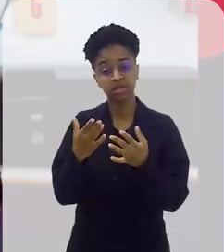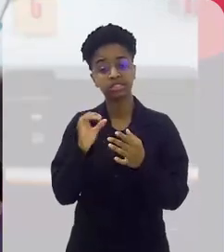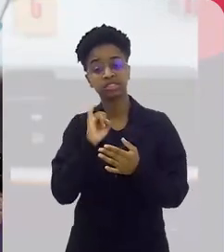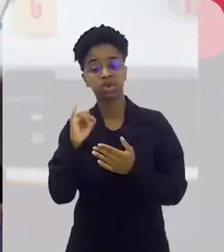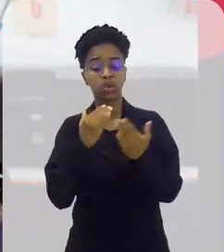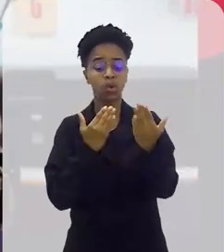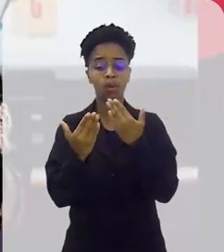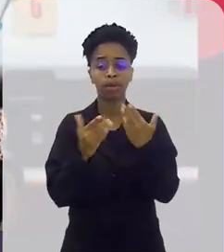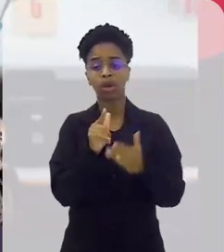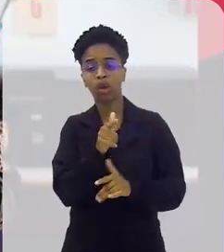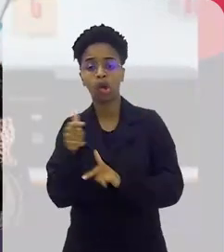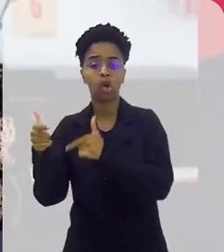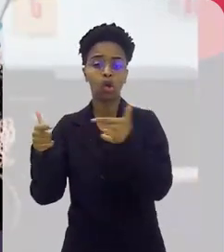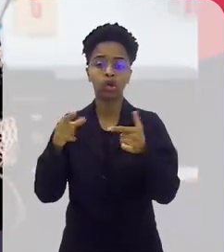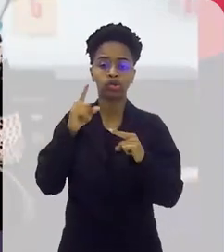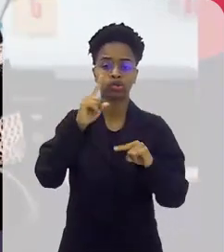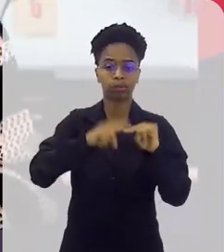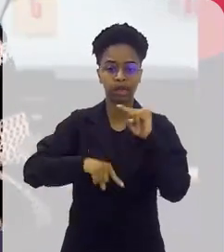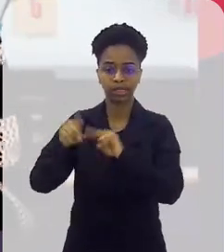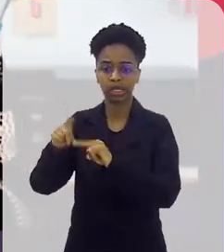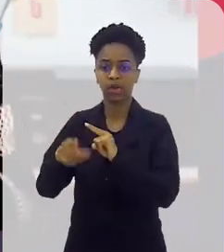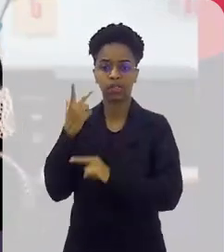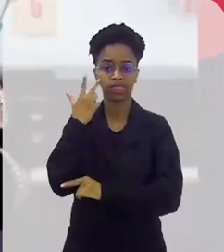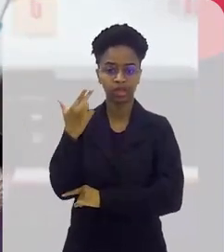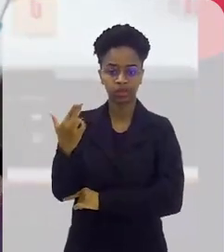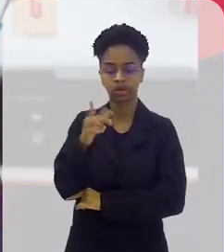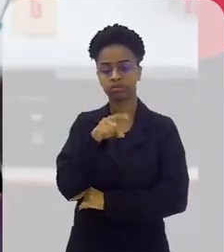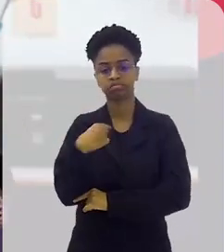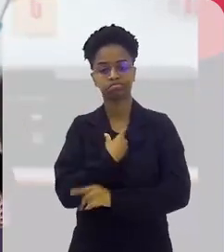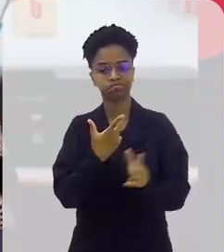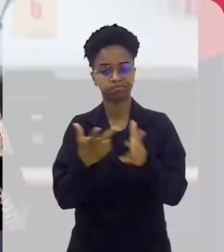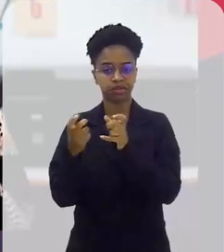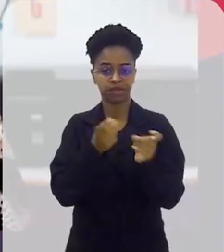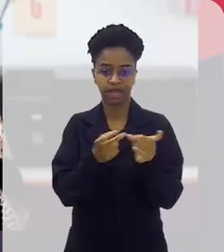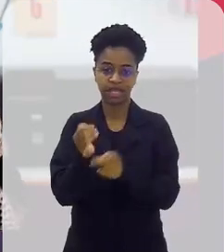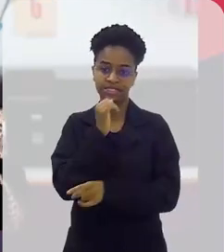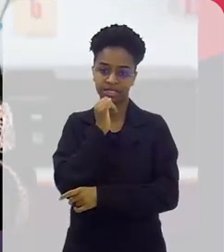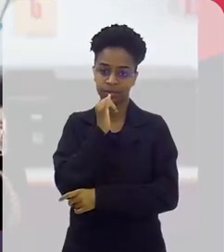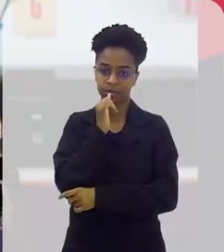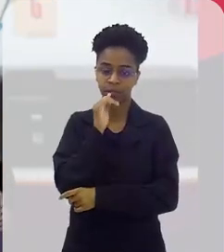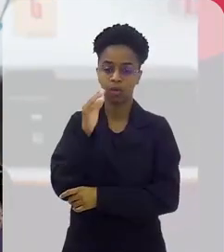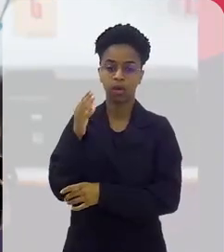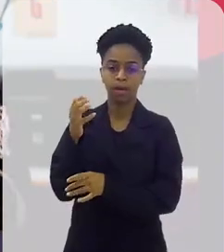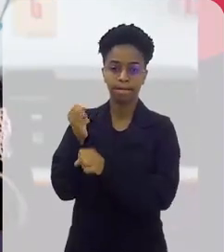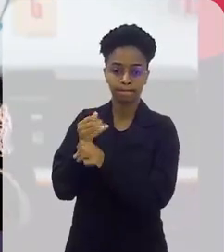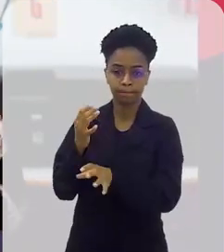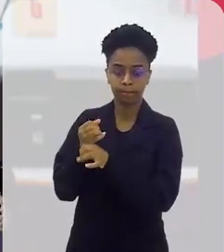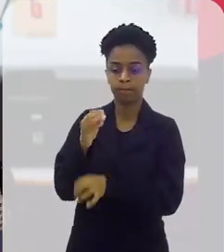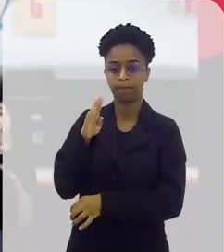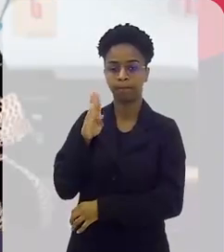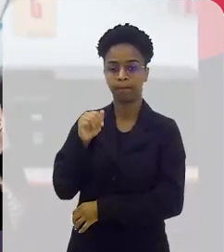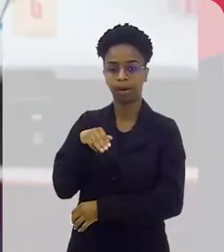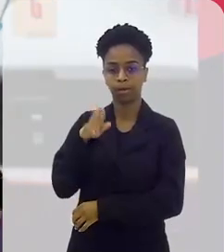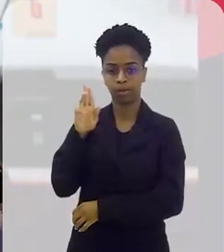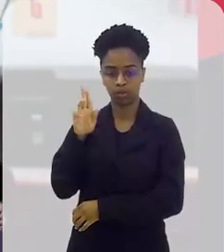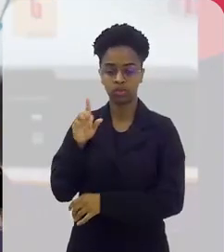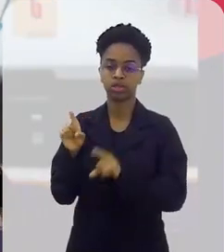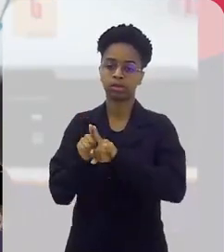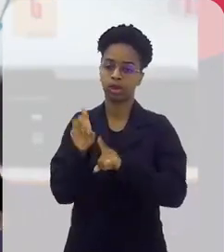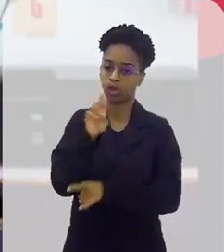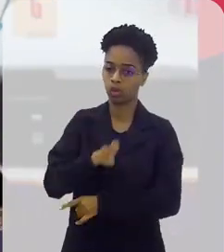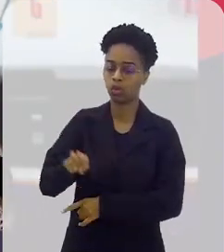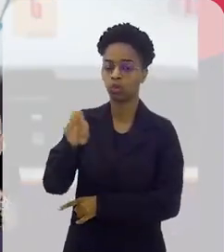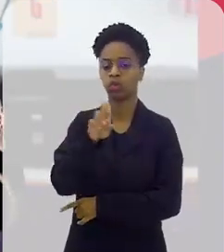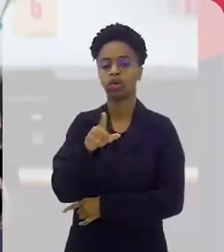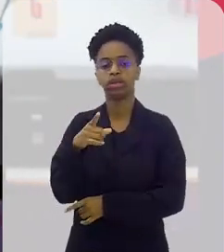relação a outras fibras naturais que a gente vê no mercado, como, por exemplo, fibra do bambu, que está sendo muito usada